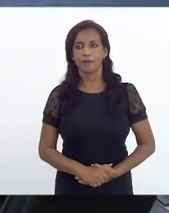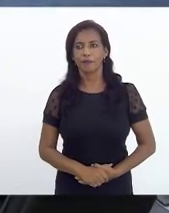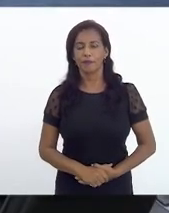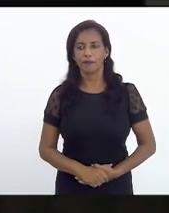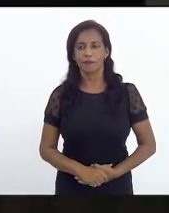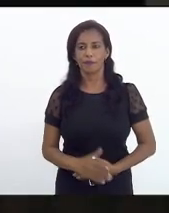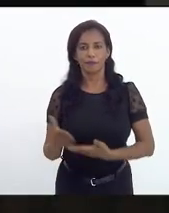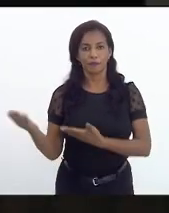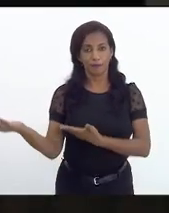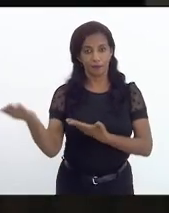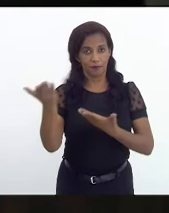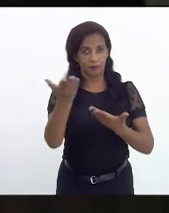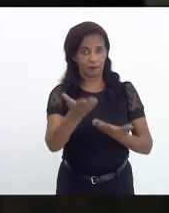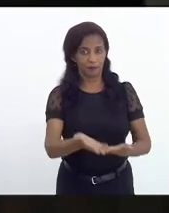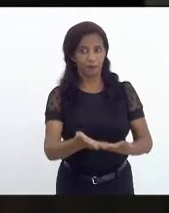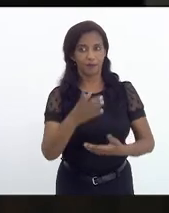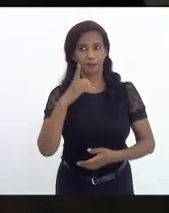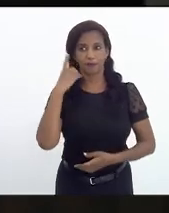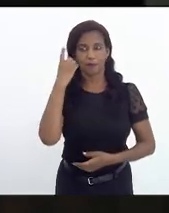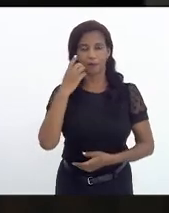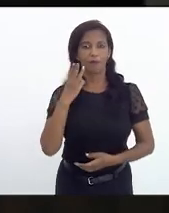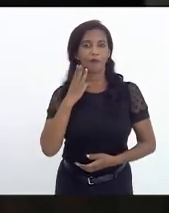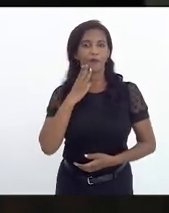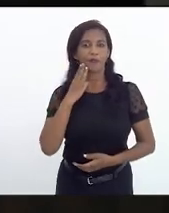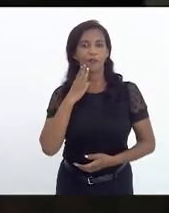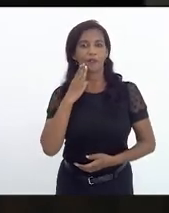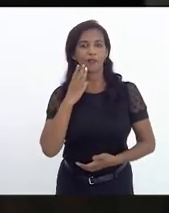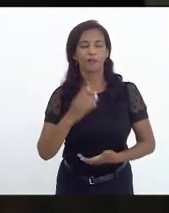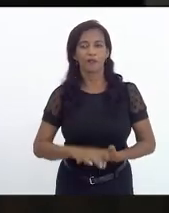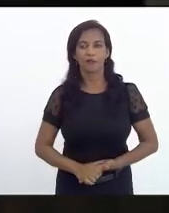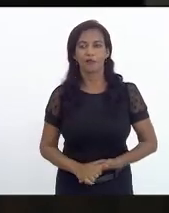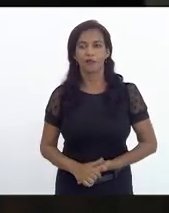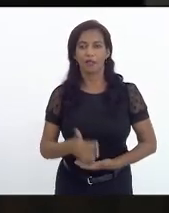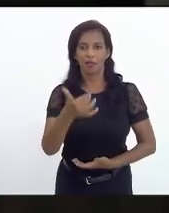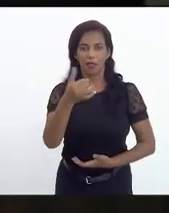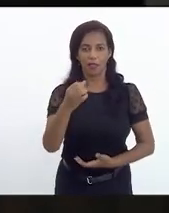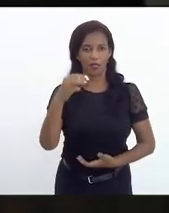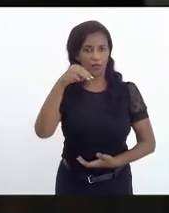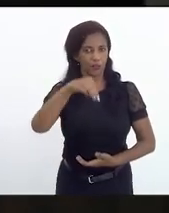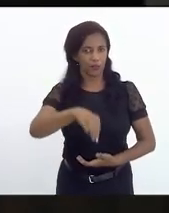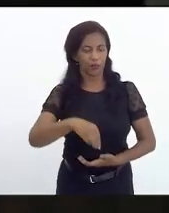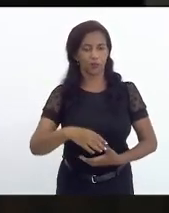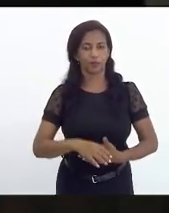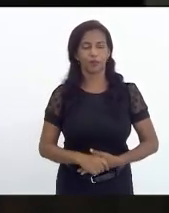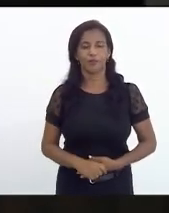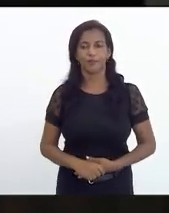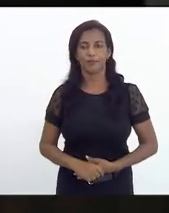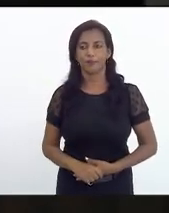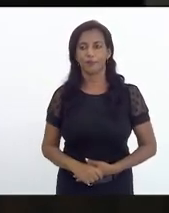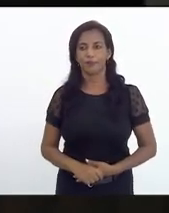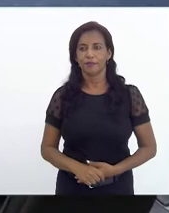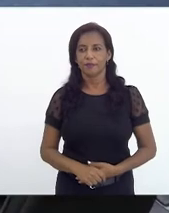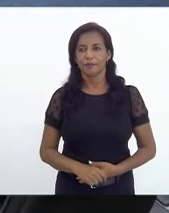Próximo orador escrito é o nobre deputado Valdeque Carneiro. Você dispõe de 10 minutos no tempo regimental.